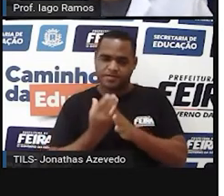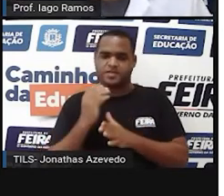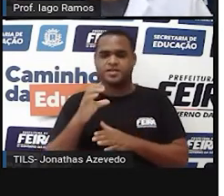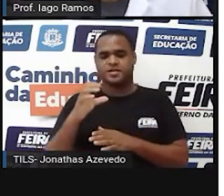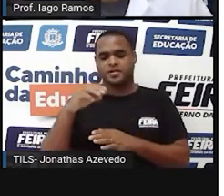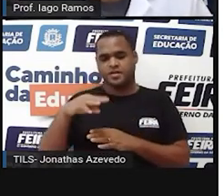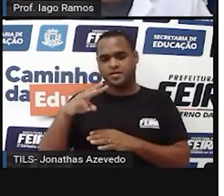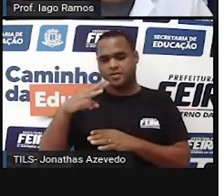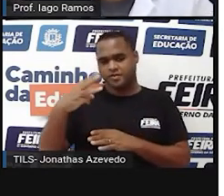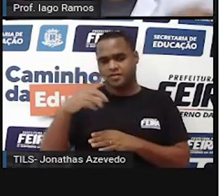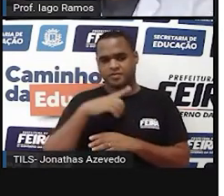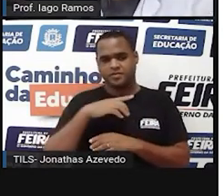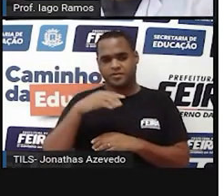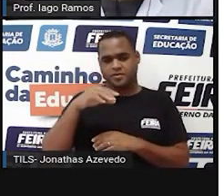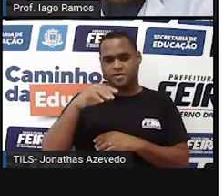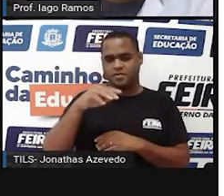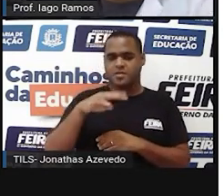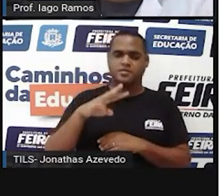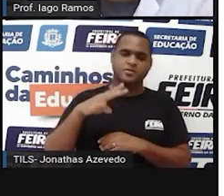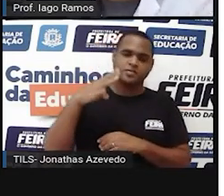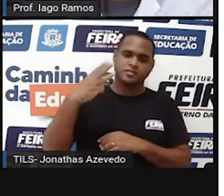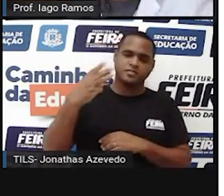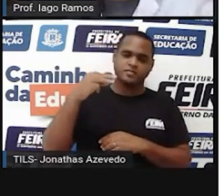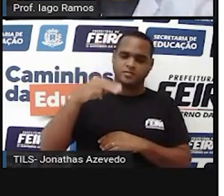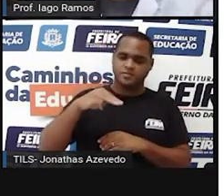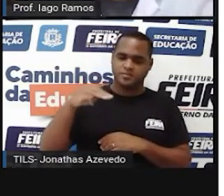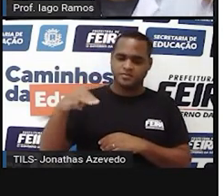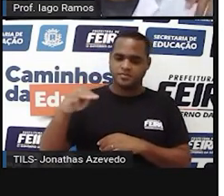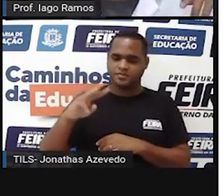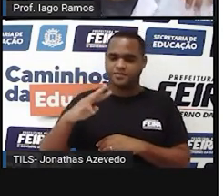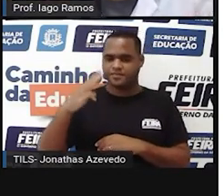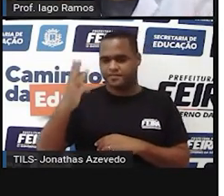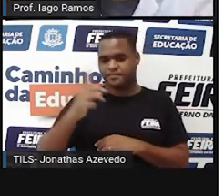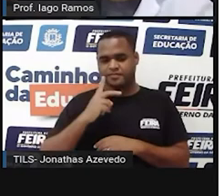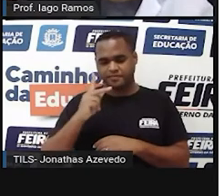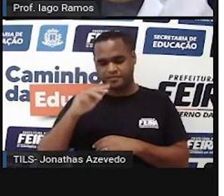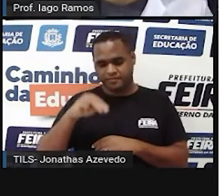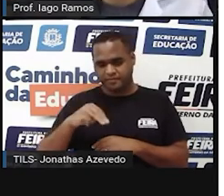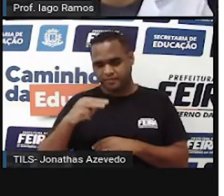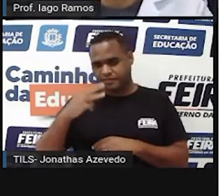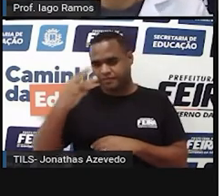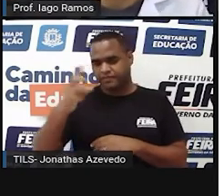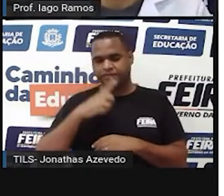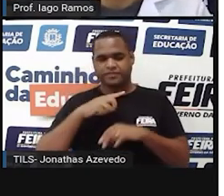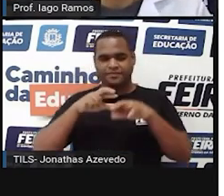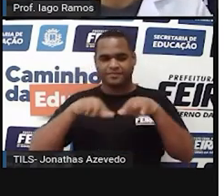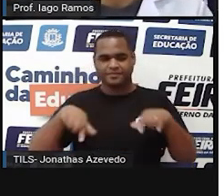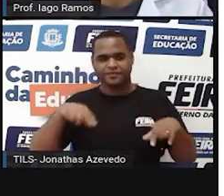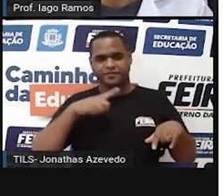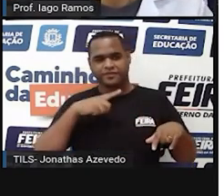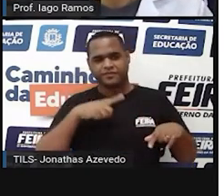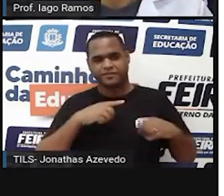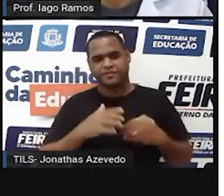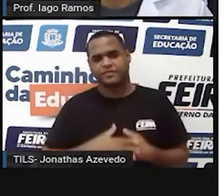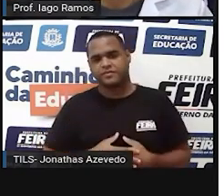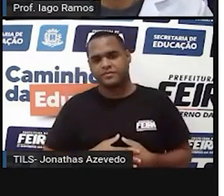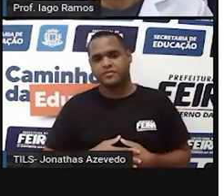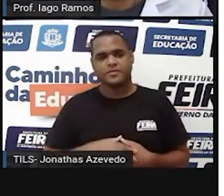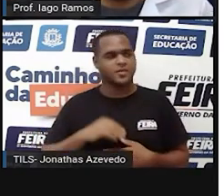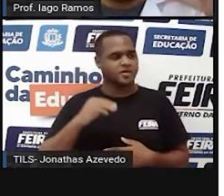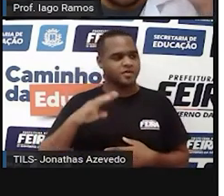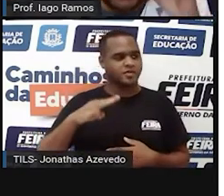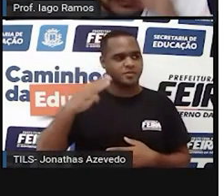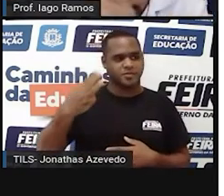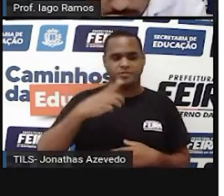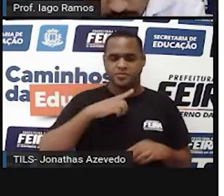cúbico, ou em metro cúbico, ou em milímetro cúbico, ou em quilômetro cúbico e por aí vai. E por que cúbico?